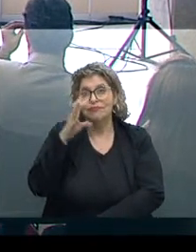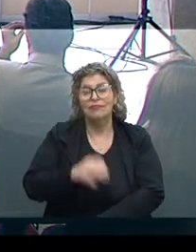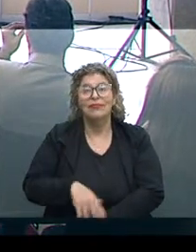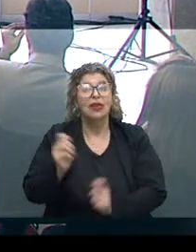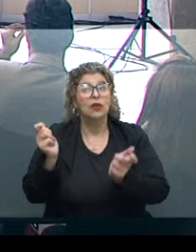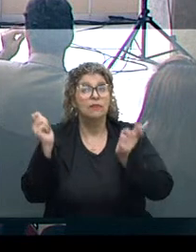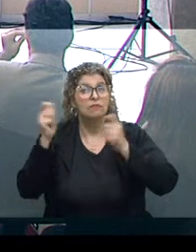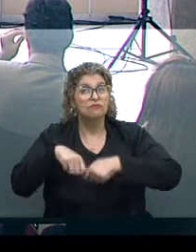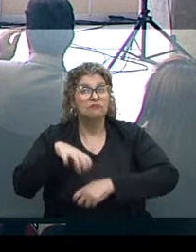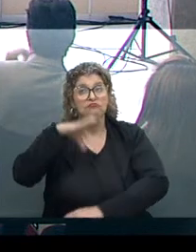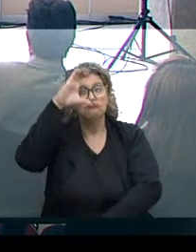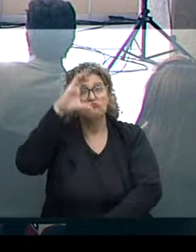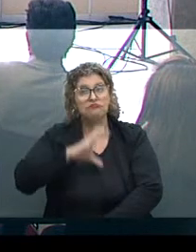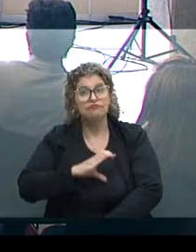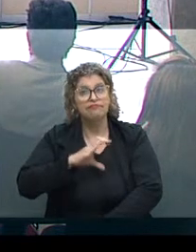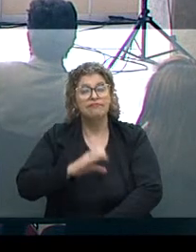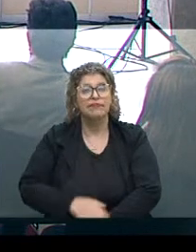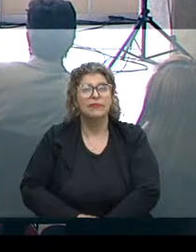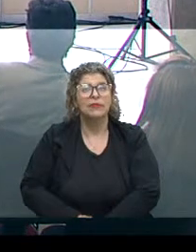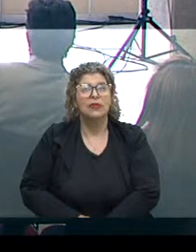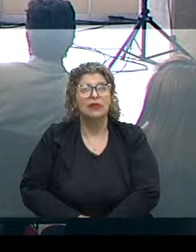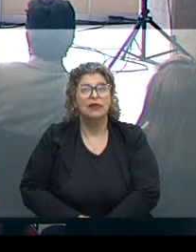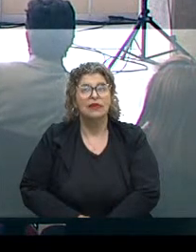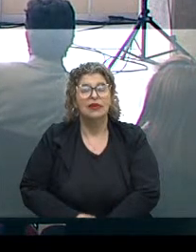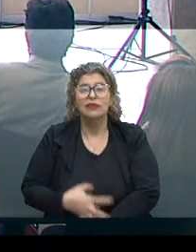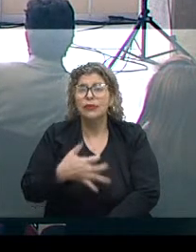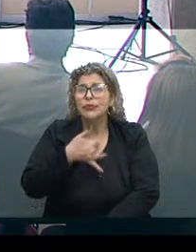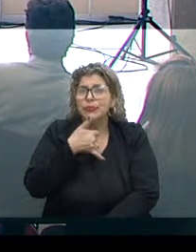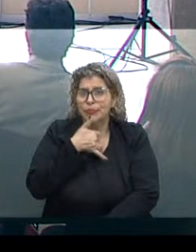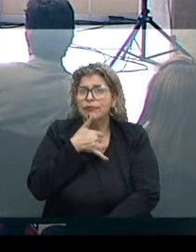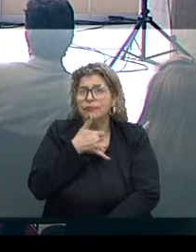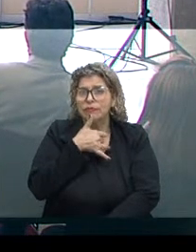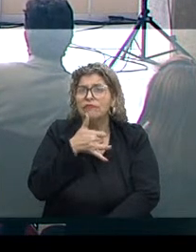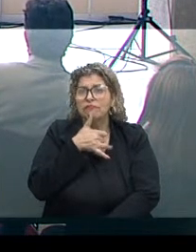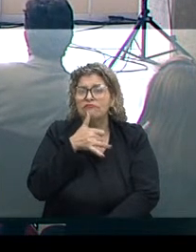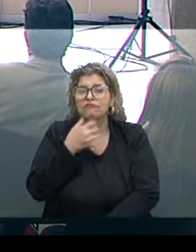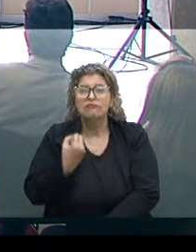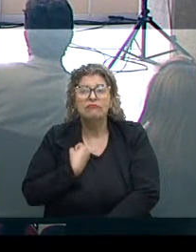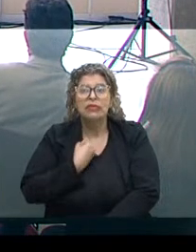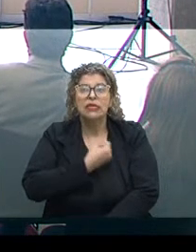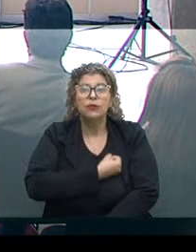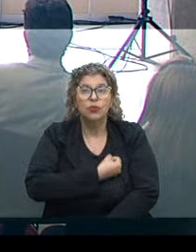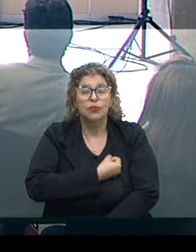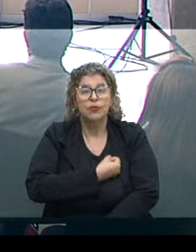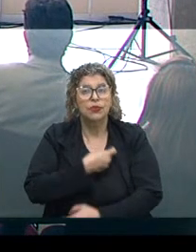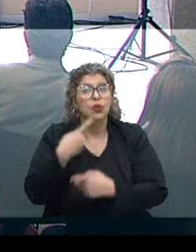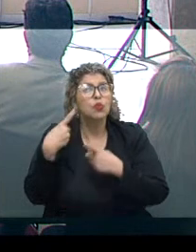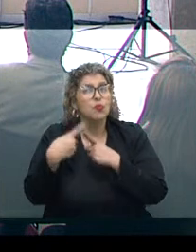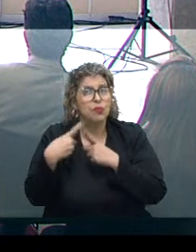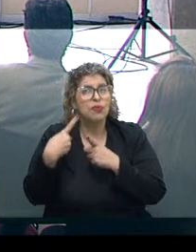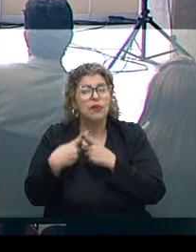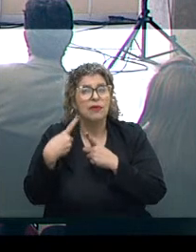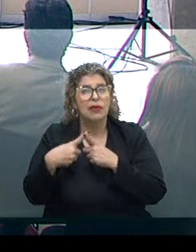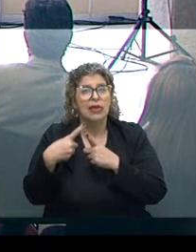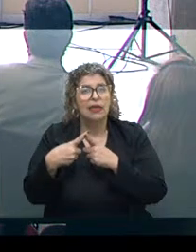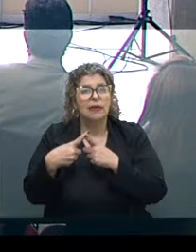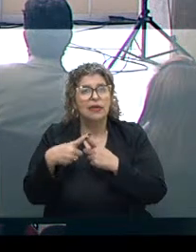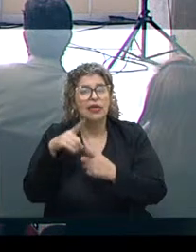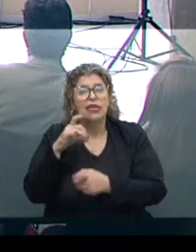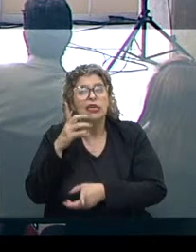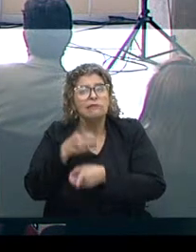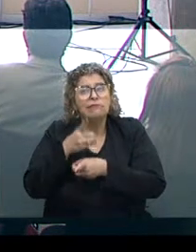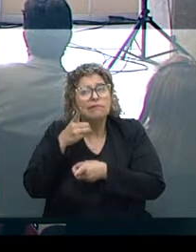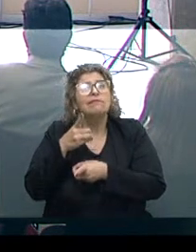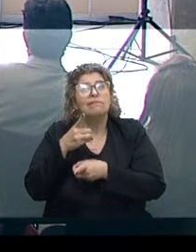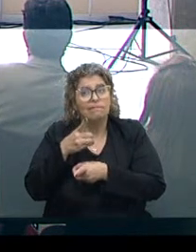condição de cidadão, eu fico entristecido ao ver esses números, porque a gente identifica